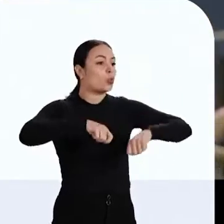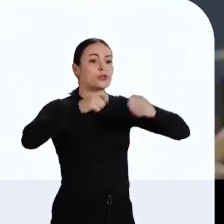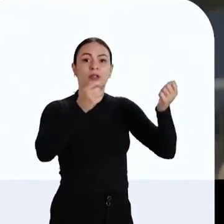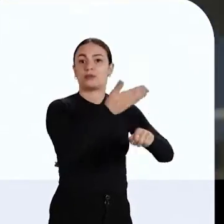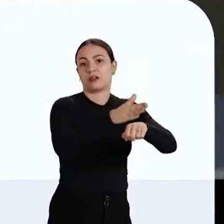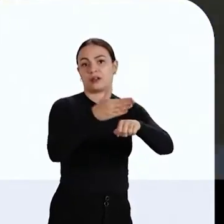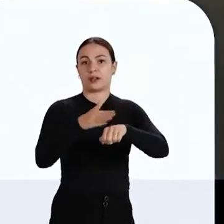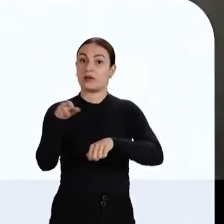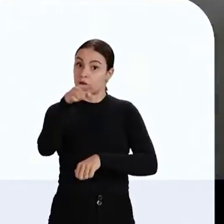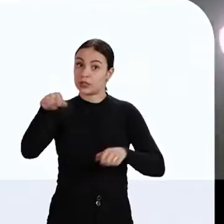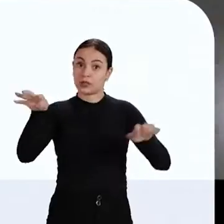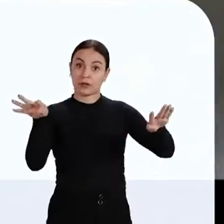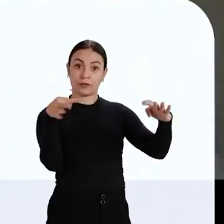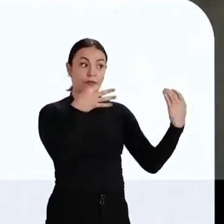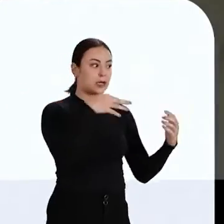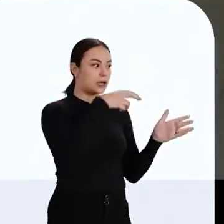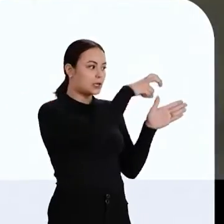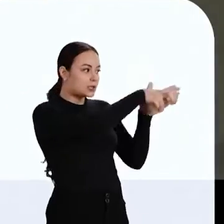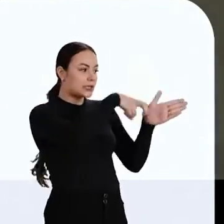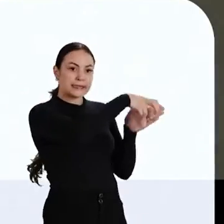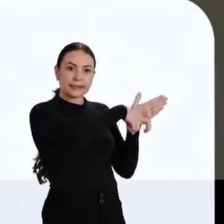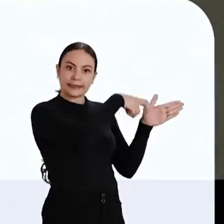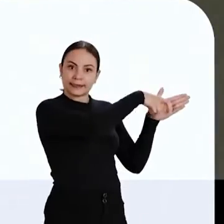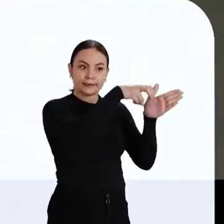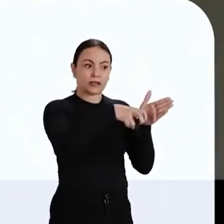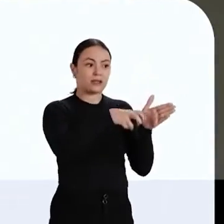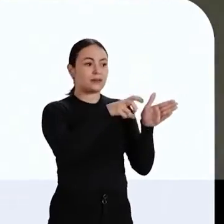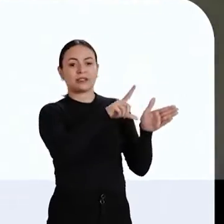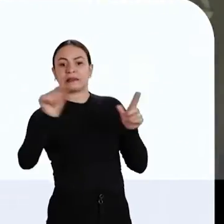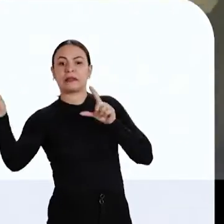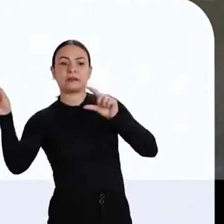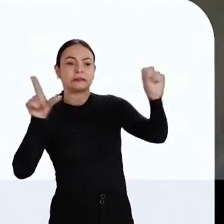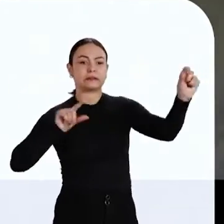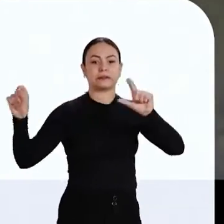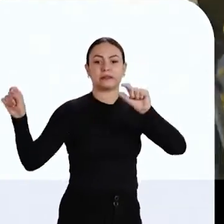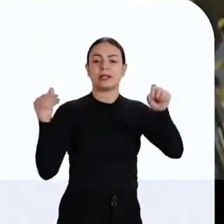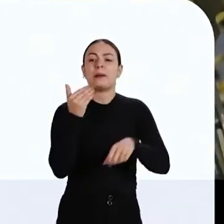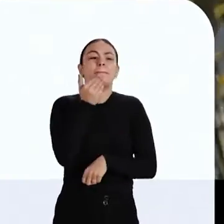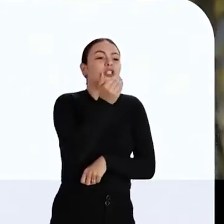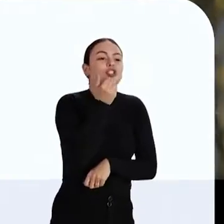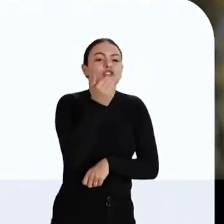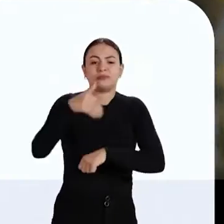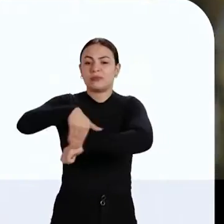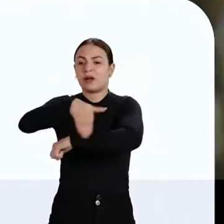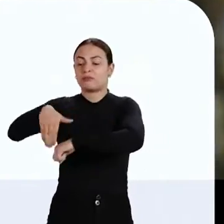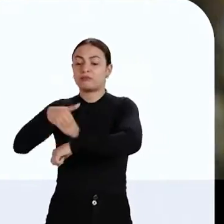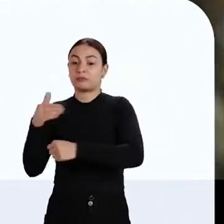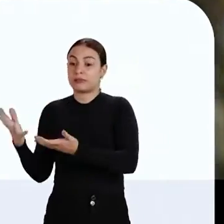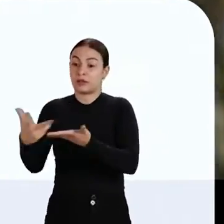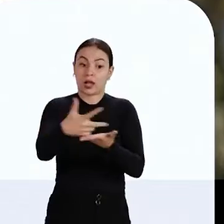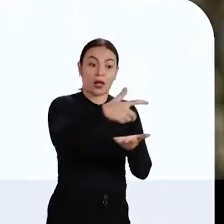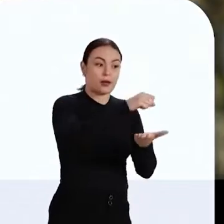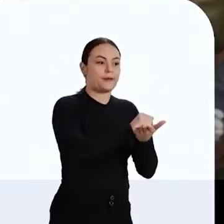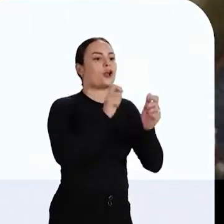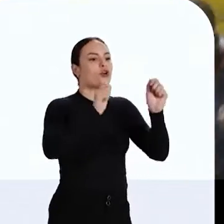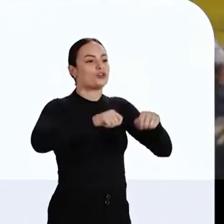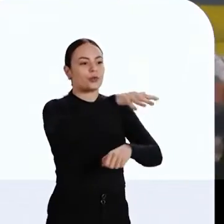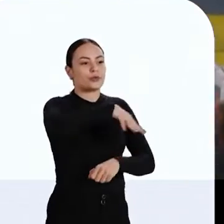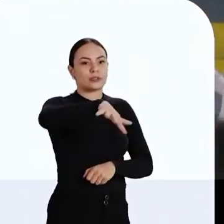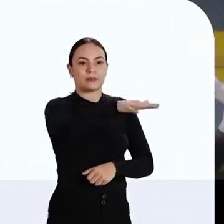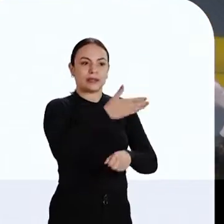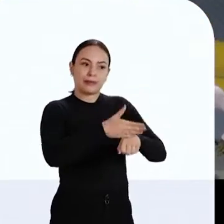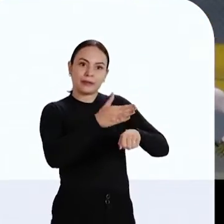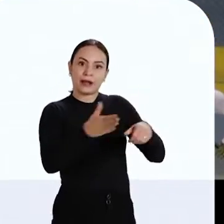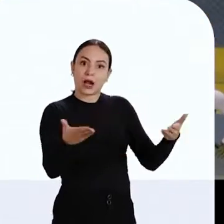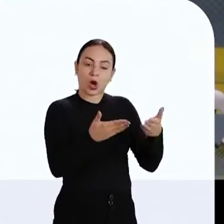infelizmente, esses atletas que vocês estão vendo aí atrás, teve que cada um pegar sua cadeira e ir pra rua. Até que a gente conseguiu esse